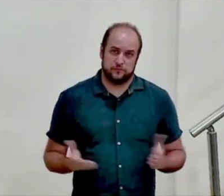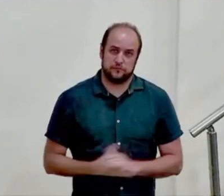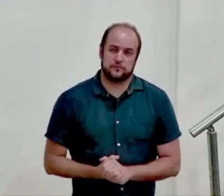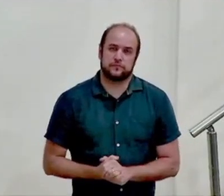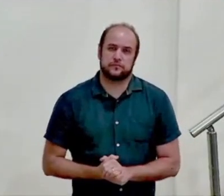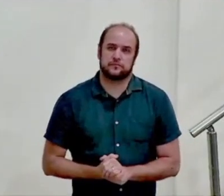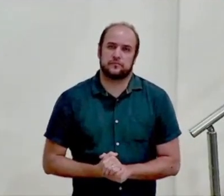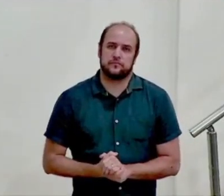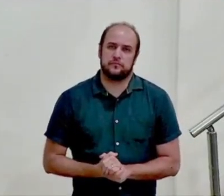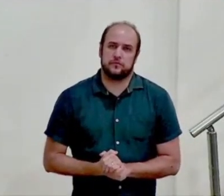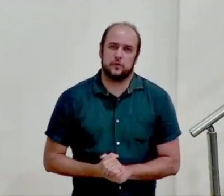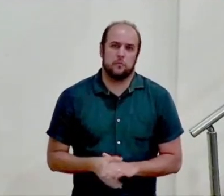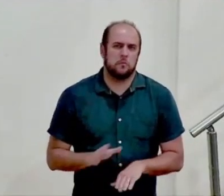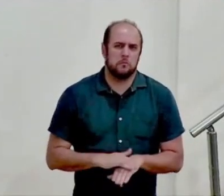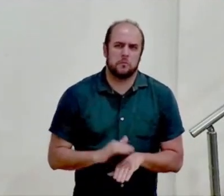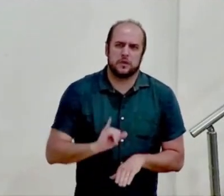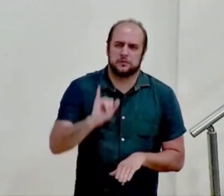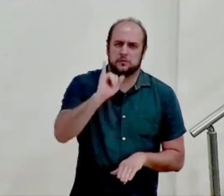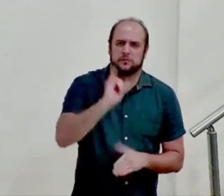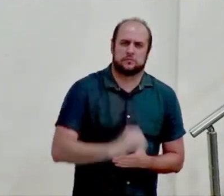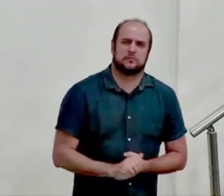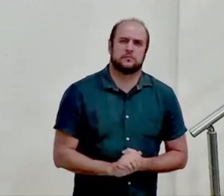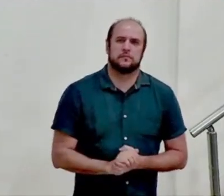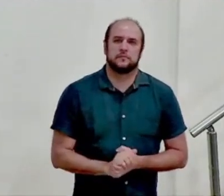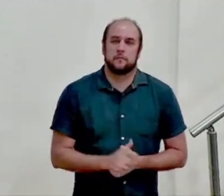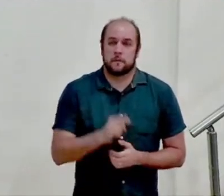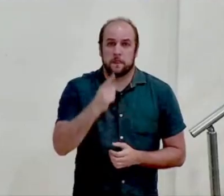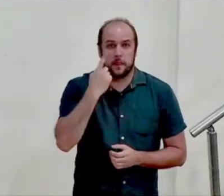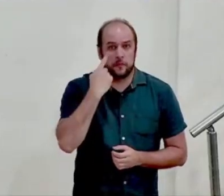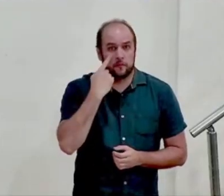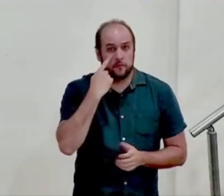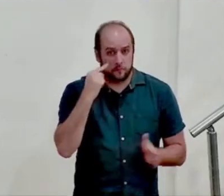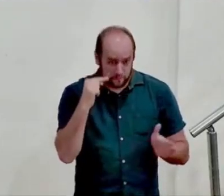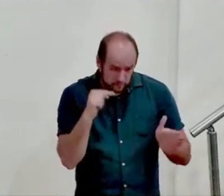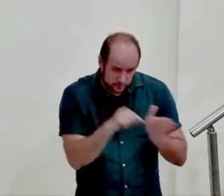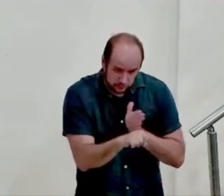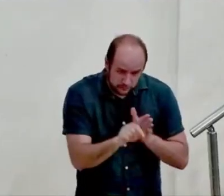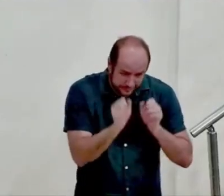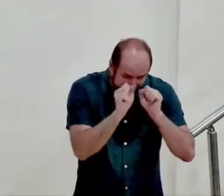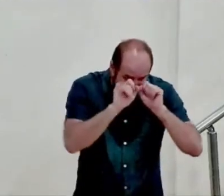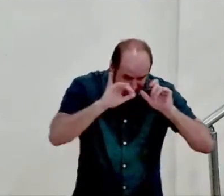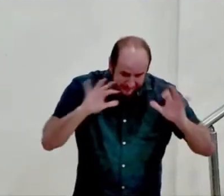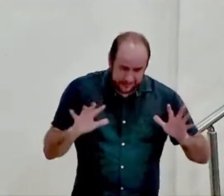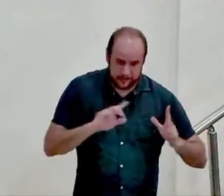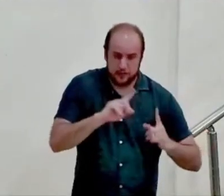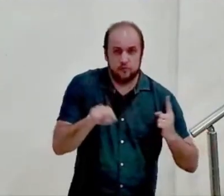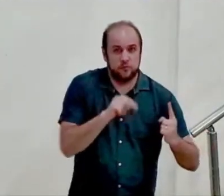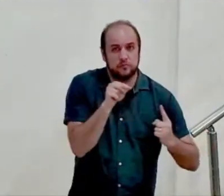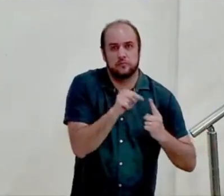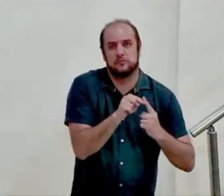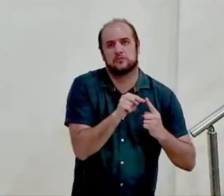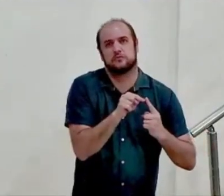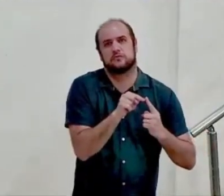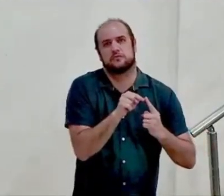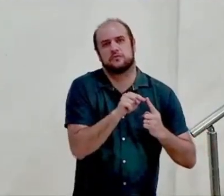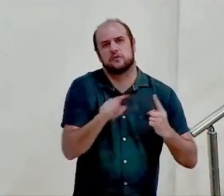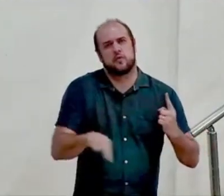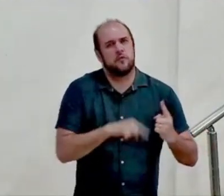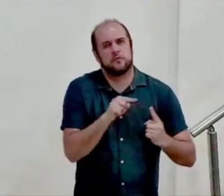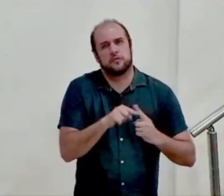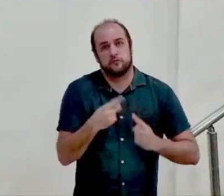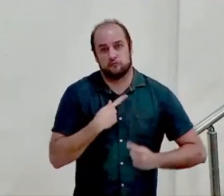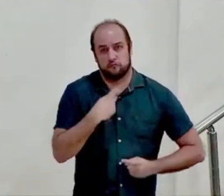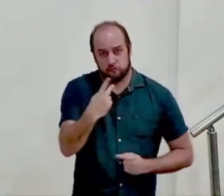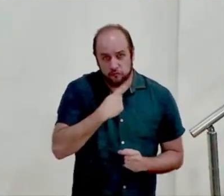Este é ponto. E quando você escuta essa pergunta, fica claro o propósito, do motivo pelo qual eu e